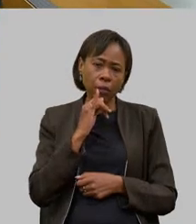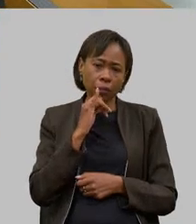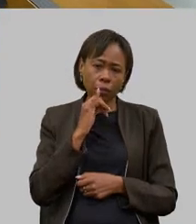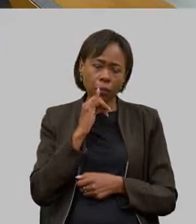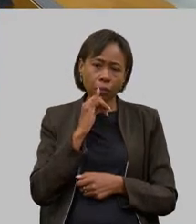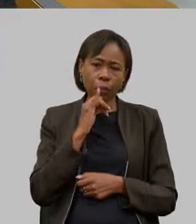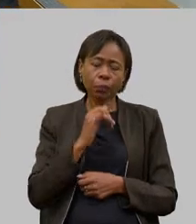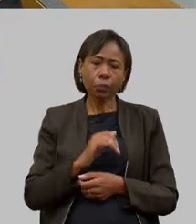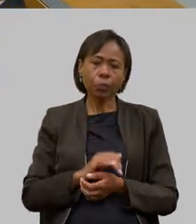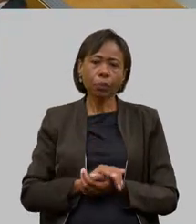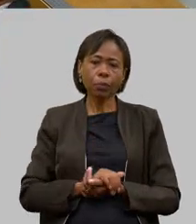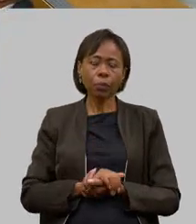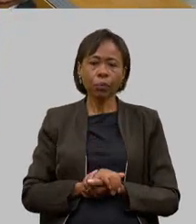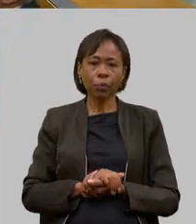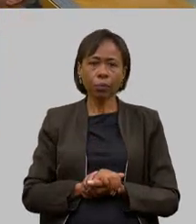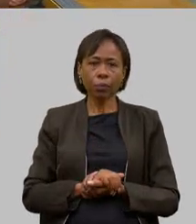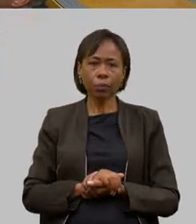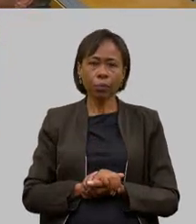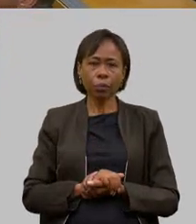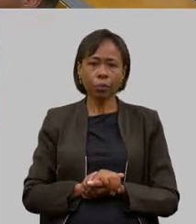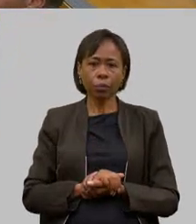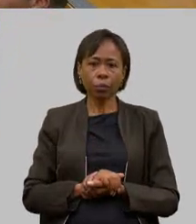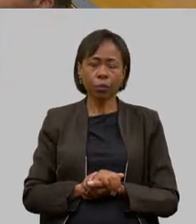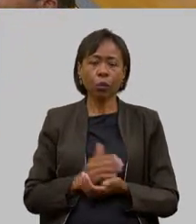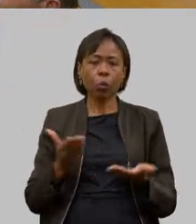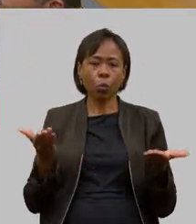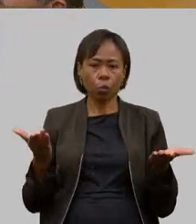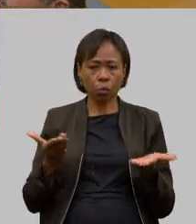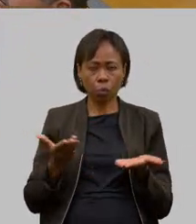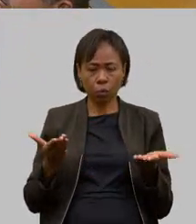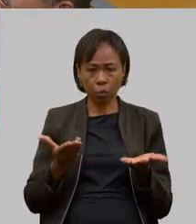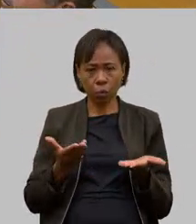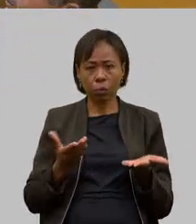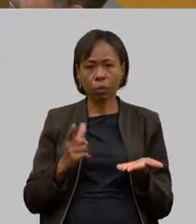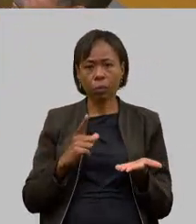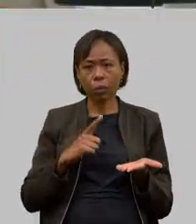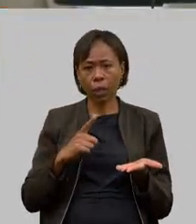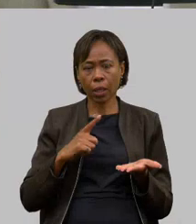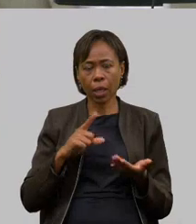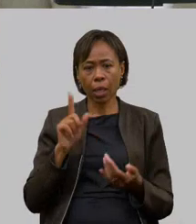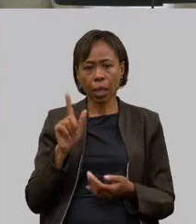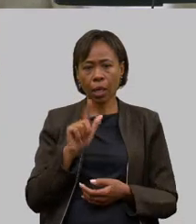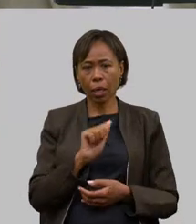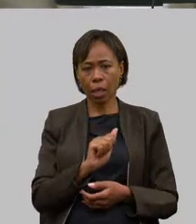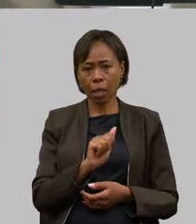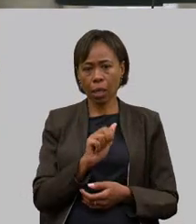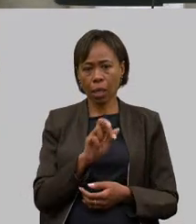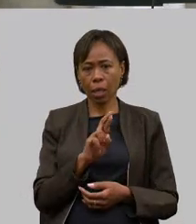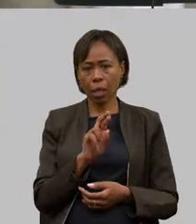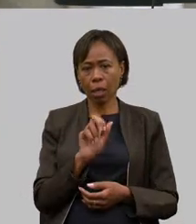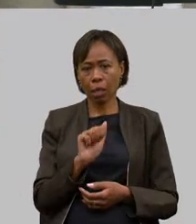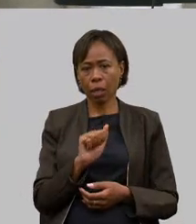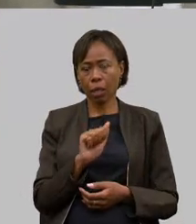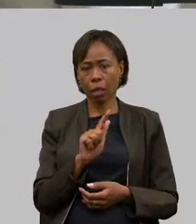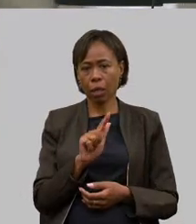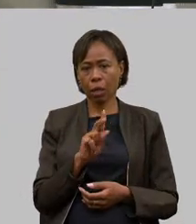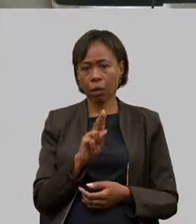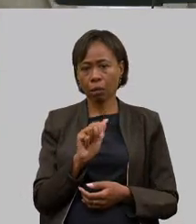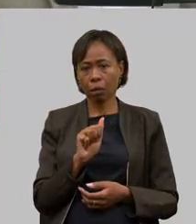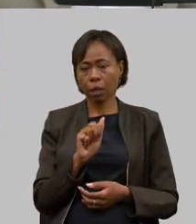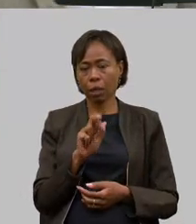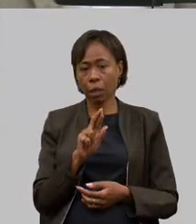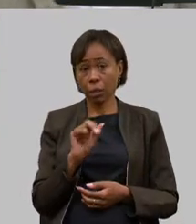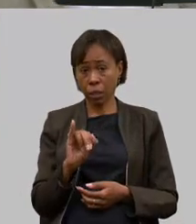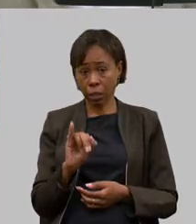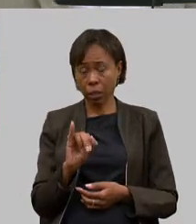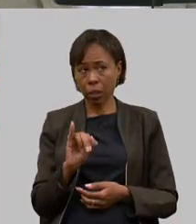secretário nós temos hoje em em Araguari minha terra minha cidade um produtor